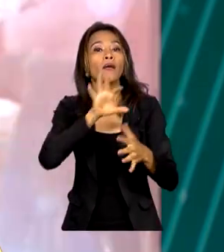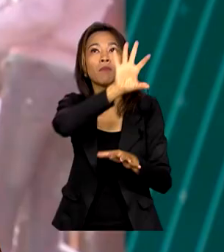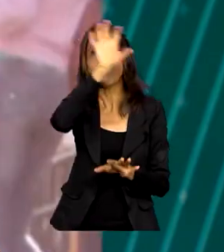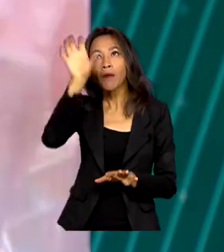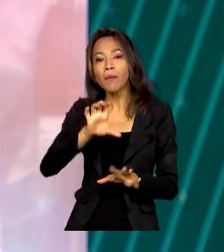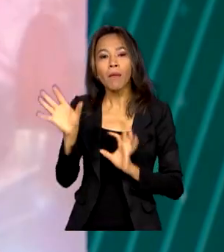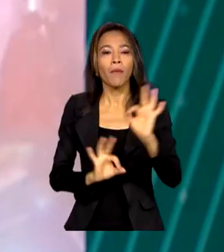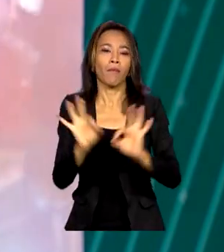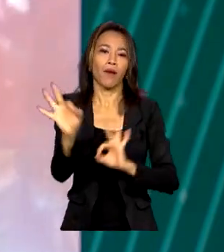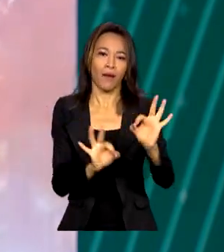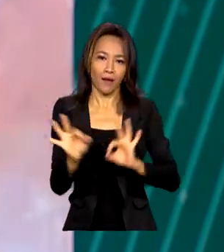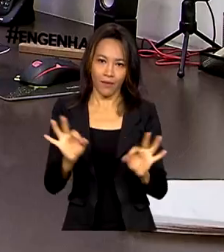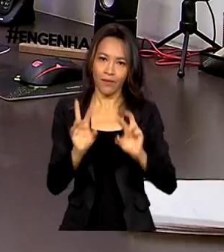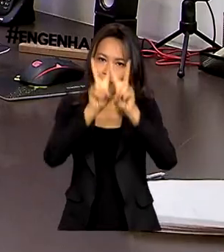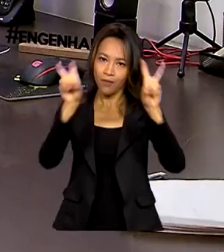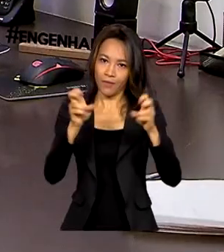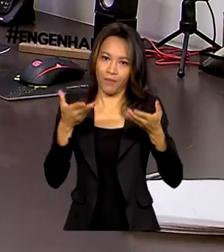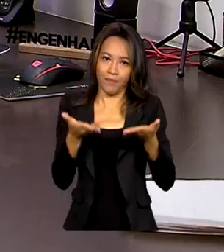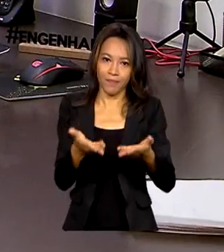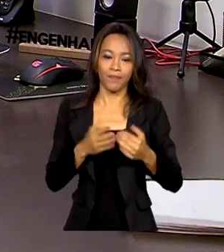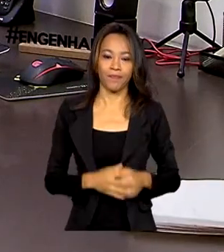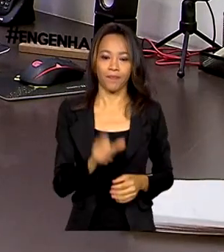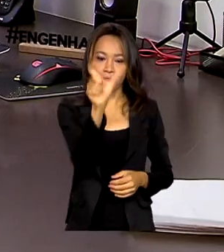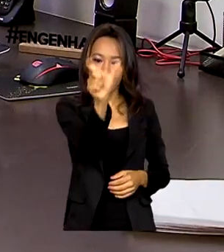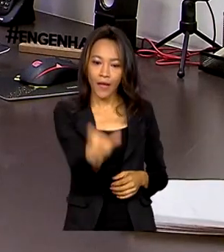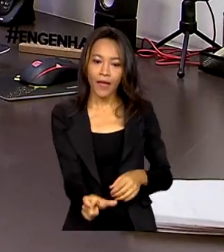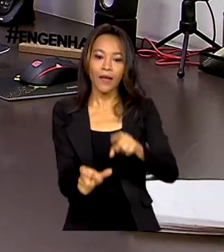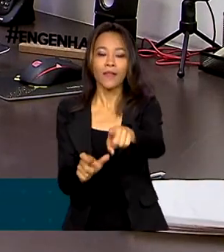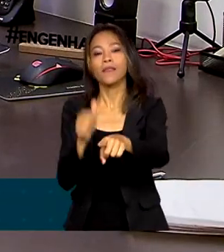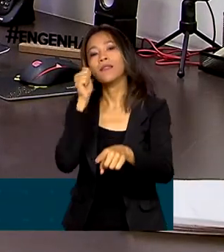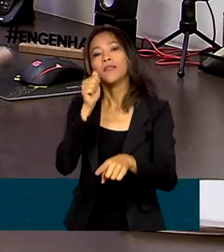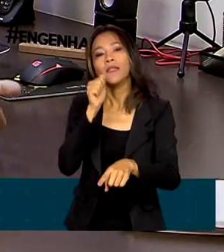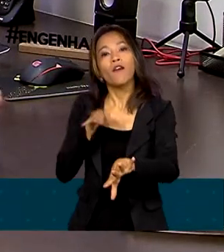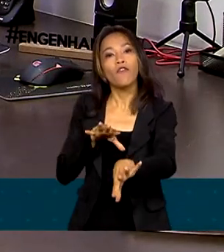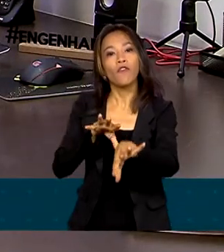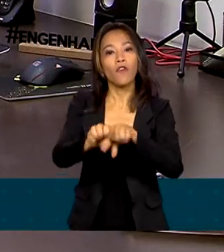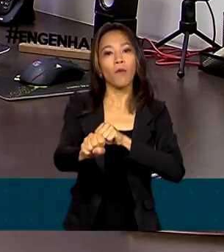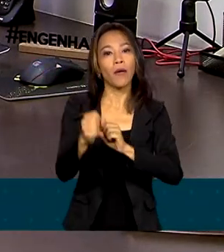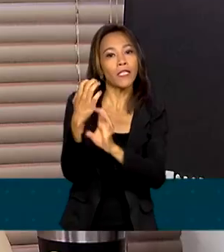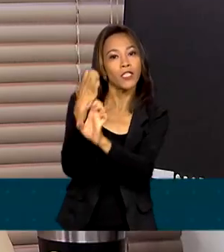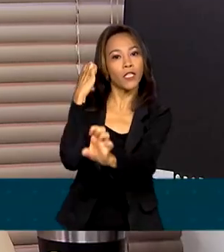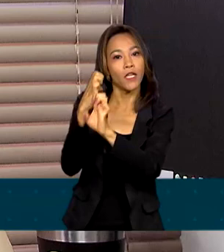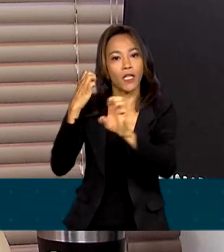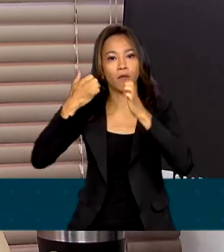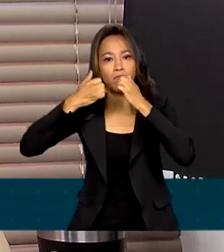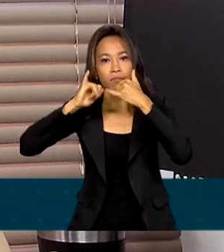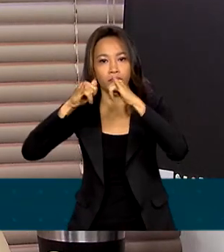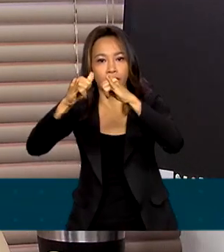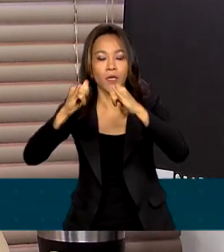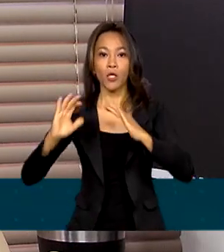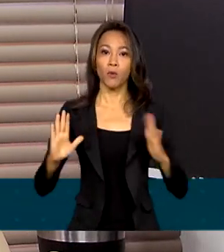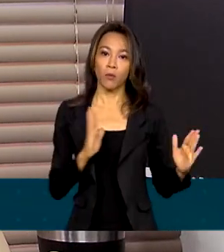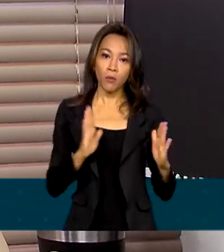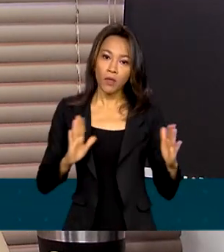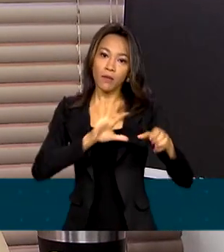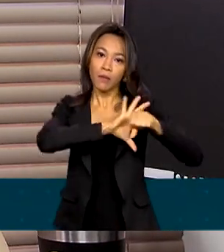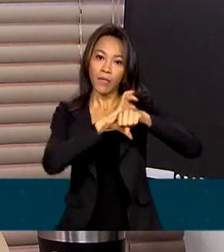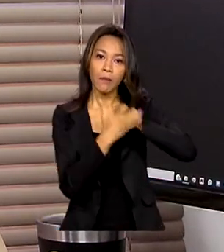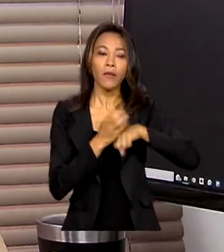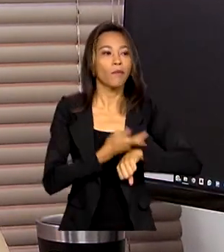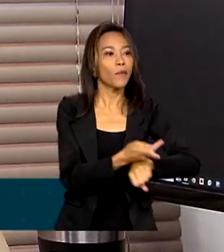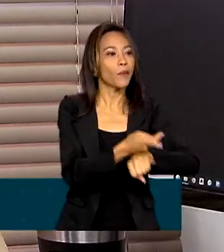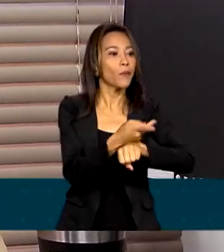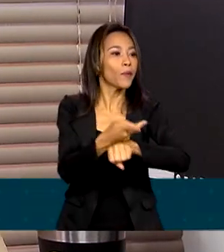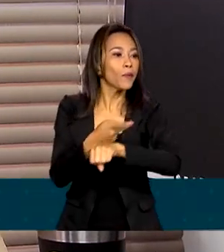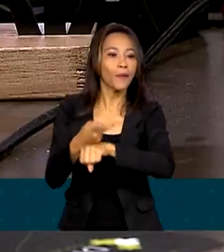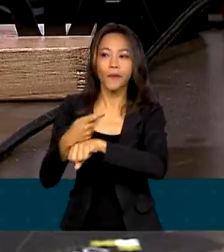negócio sustentável. Carolina é formada em engenharia elétrica. Durante a pandemia, procurou emprego